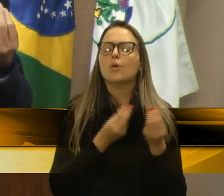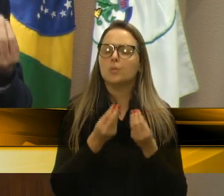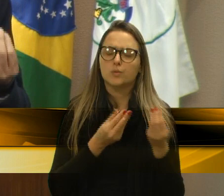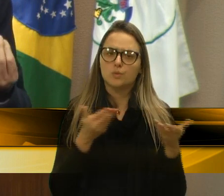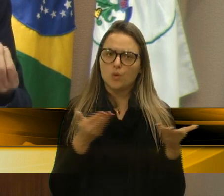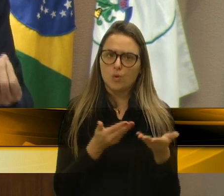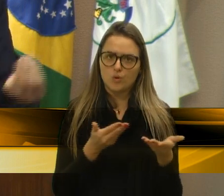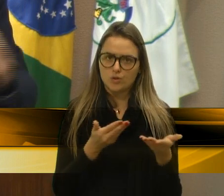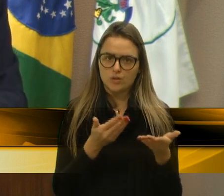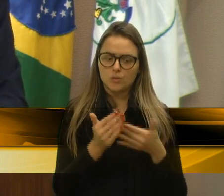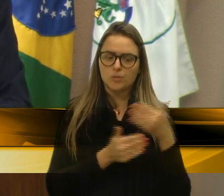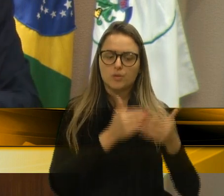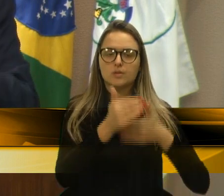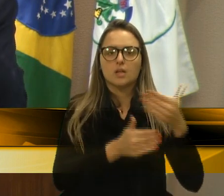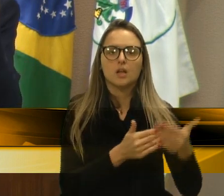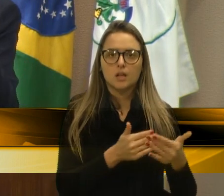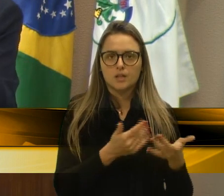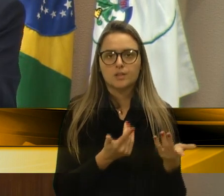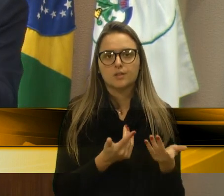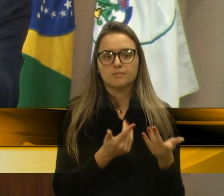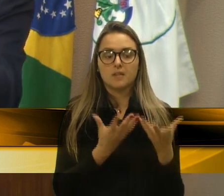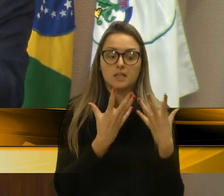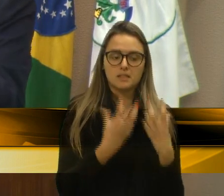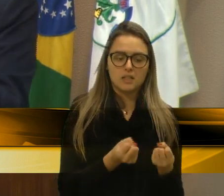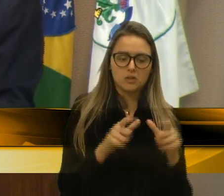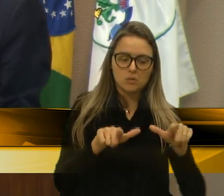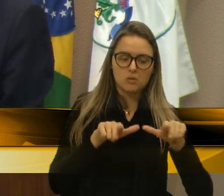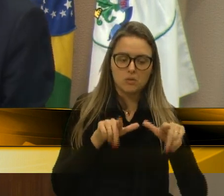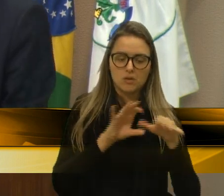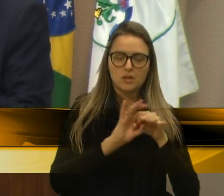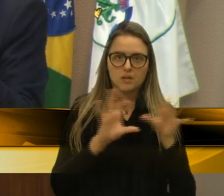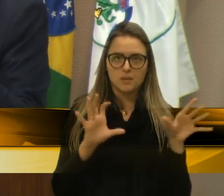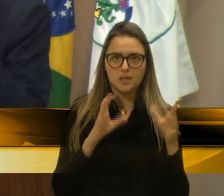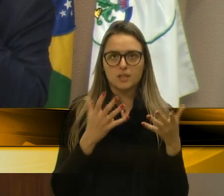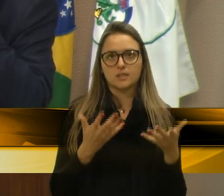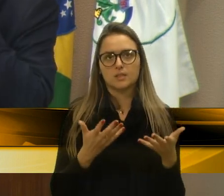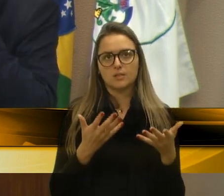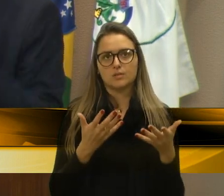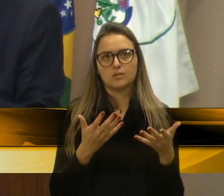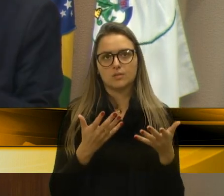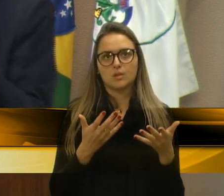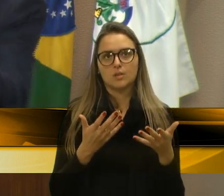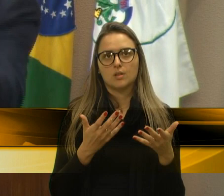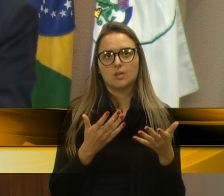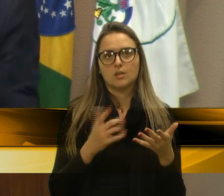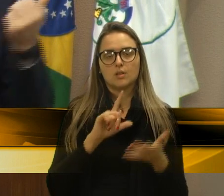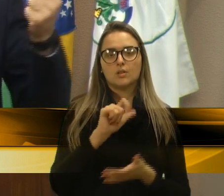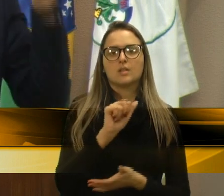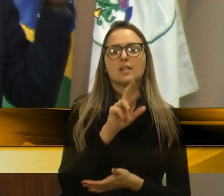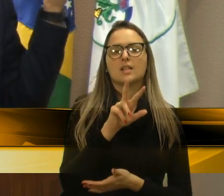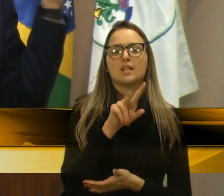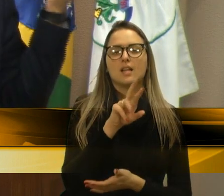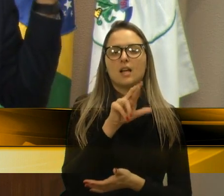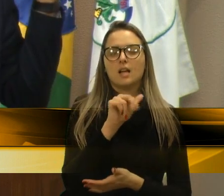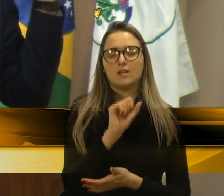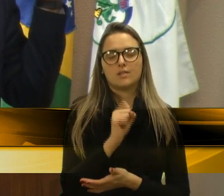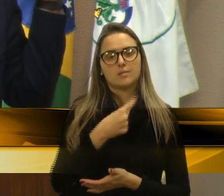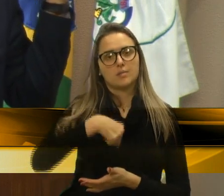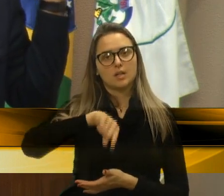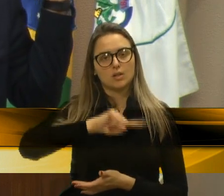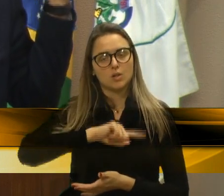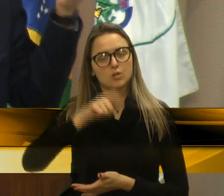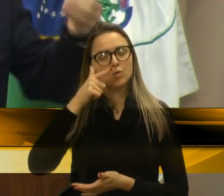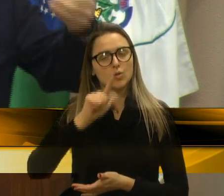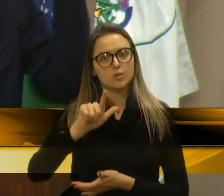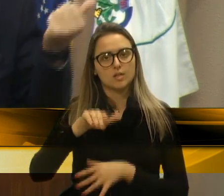situação, foi perdida a licença, da licença de Lavras, como é que está, para nós cobrar, os